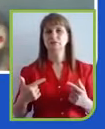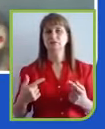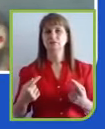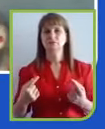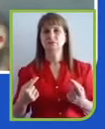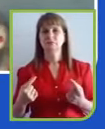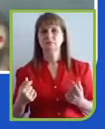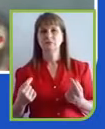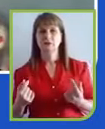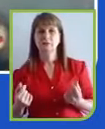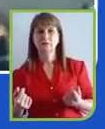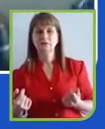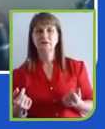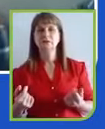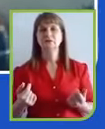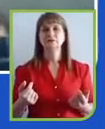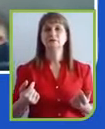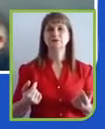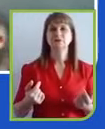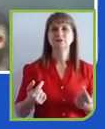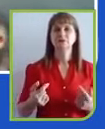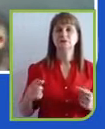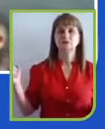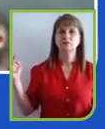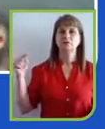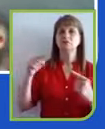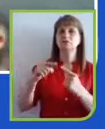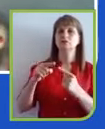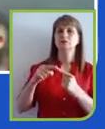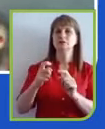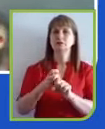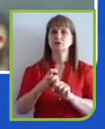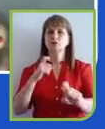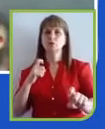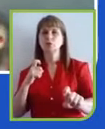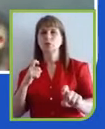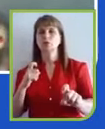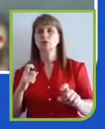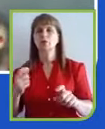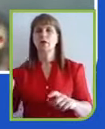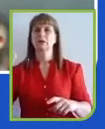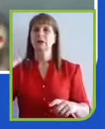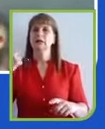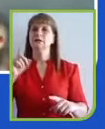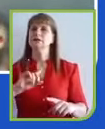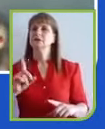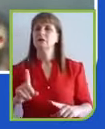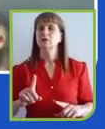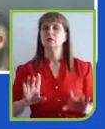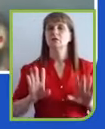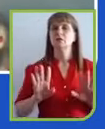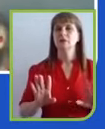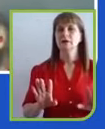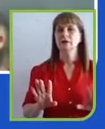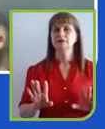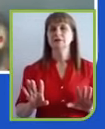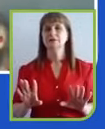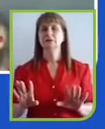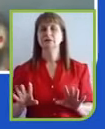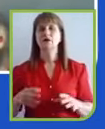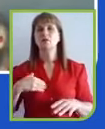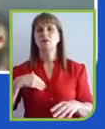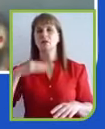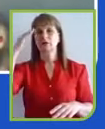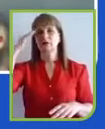coloque o propósito aqui, o lucro lá atrás. Óbvio que não é essa a discussão. Mas eu entendo também que as